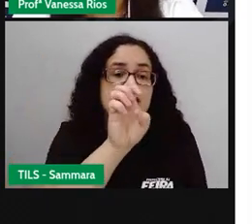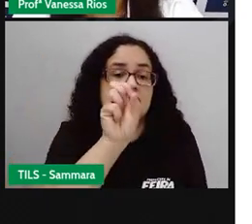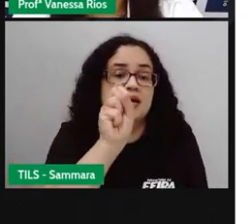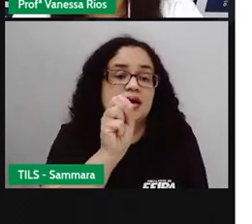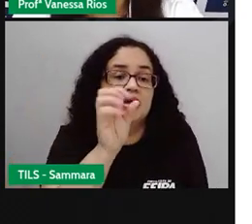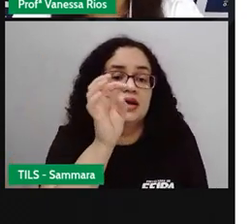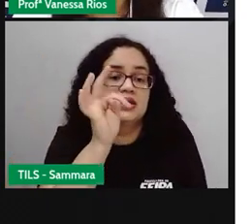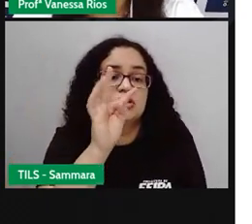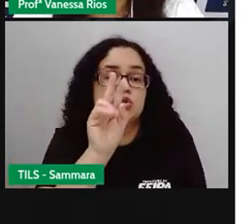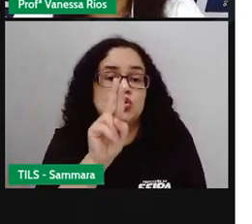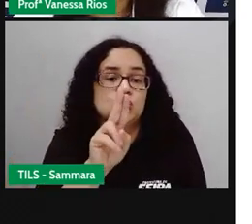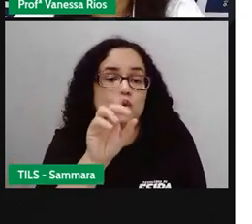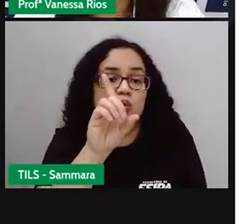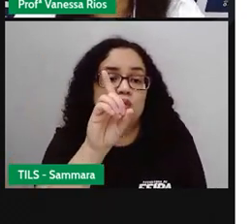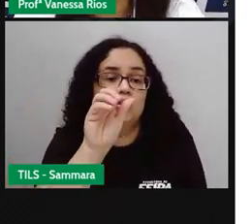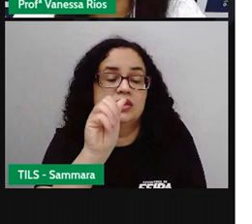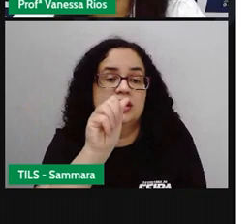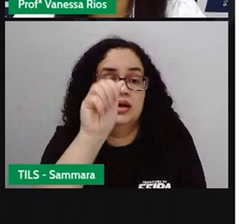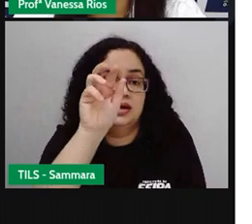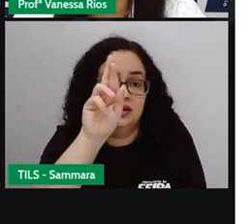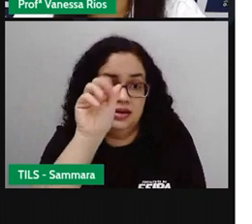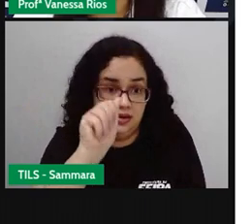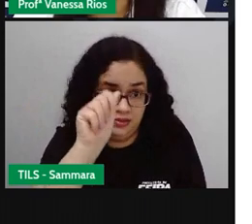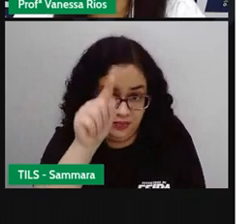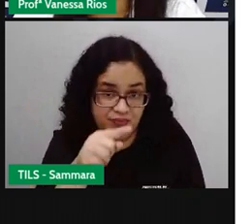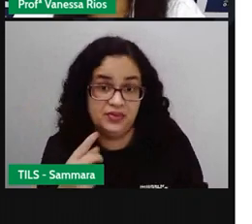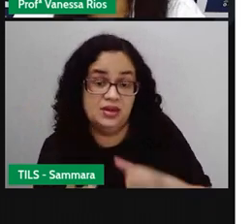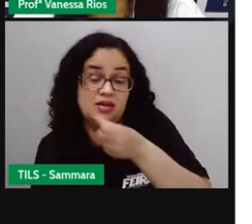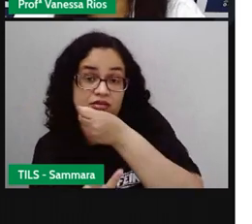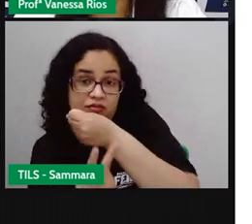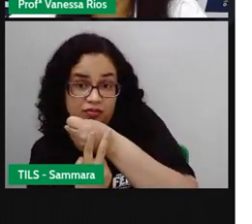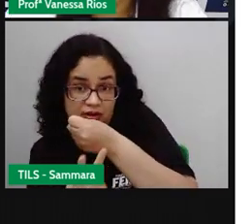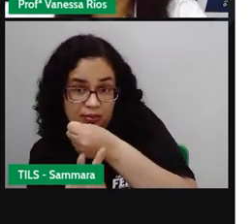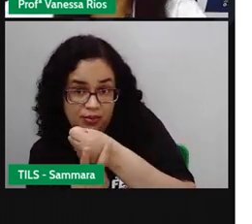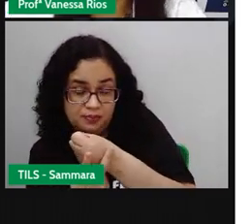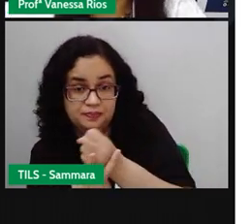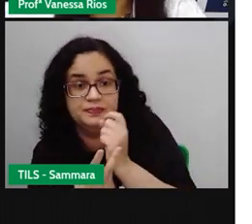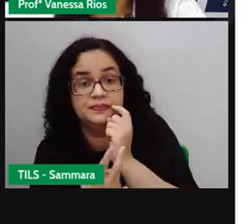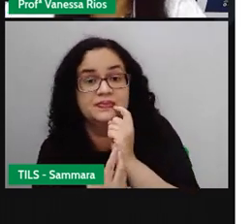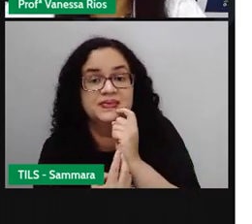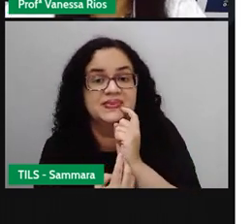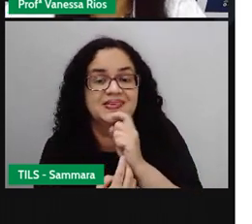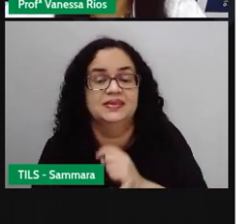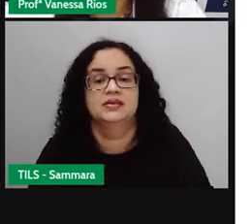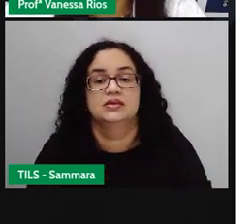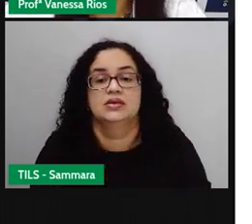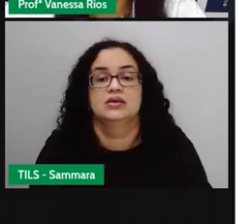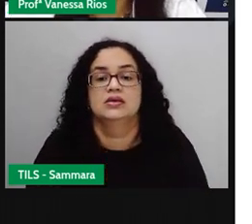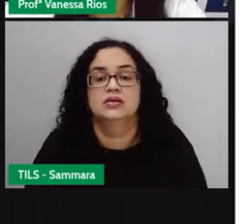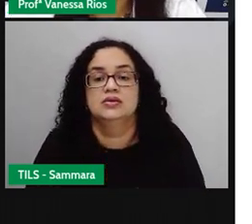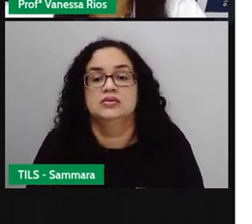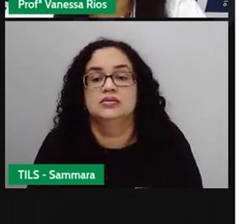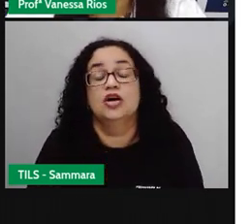estudará é um verbo e está no tempo, ó,